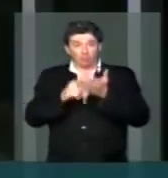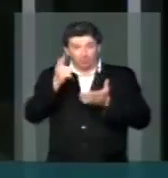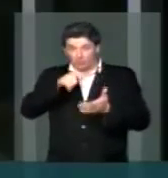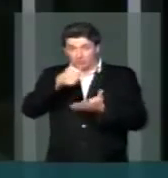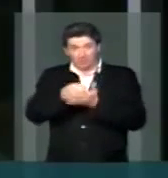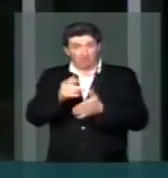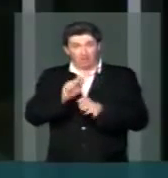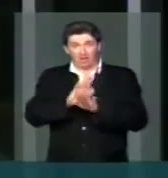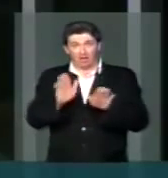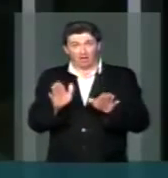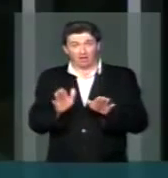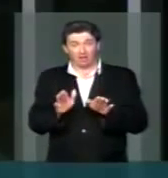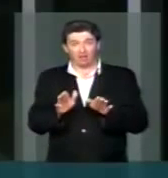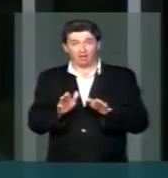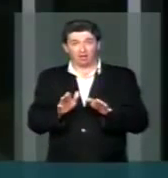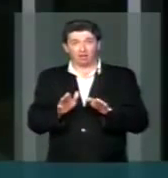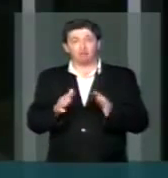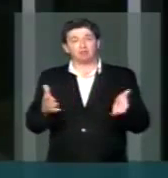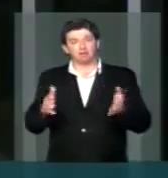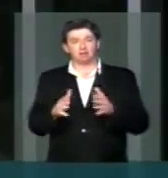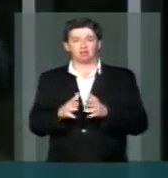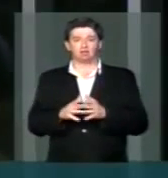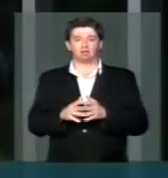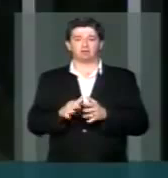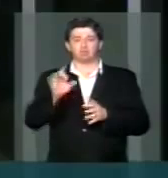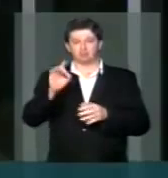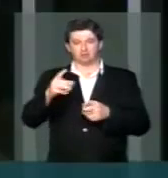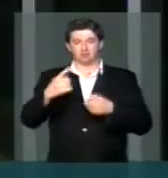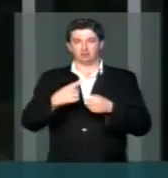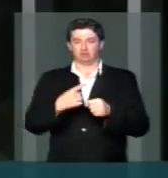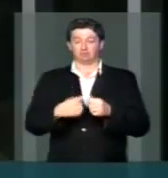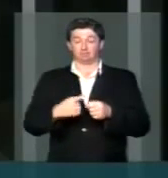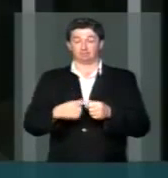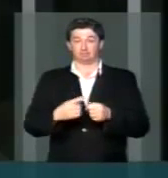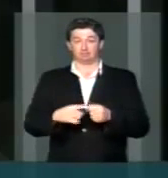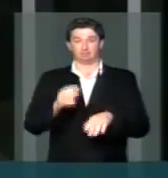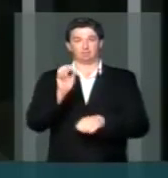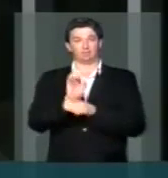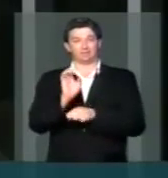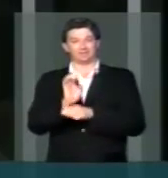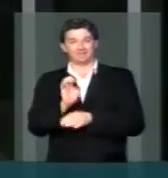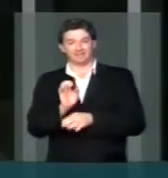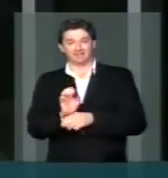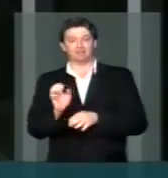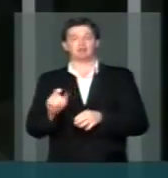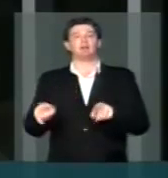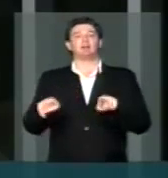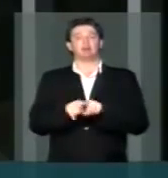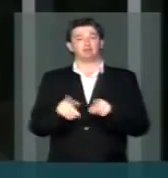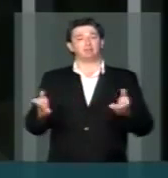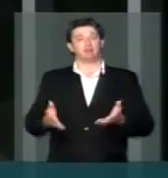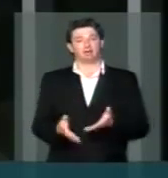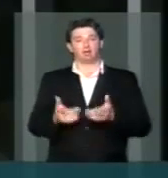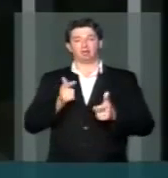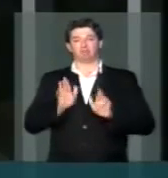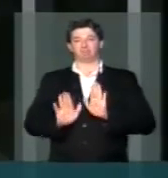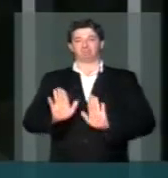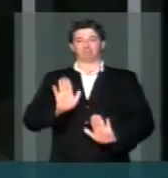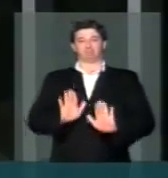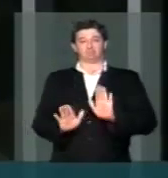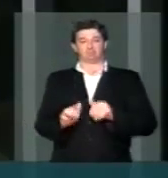conseguem honrar mais. Portanto, não somente os municípios, como os estados, estão no momento de retração,